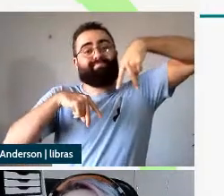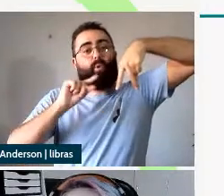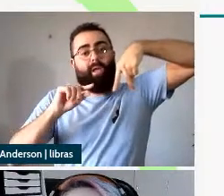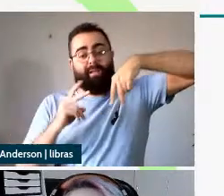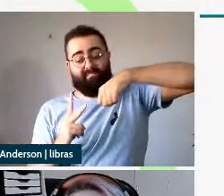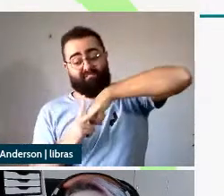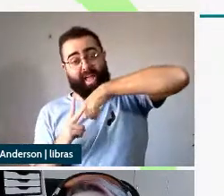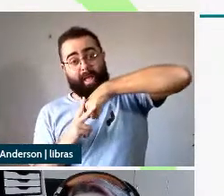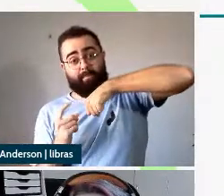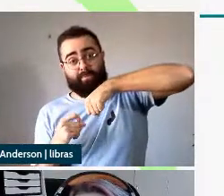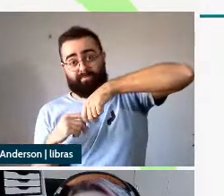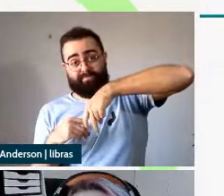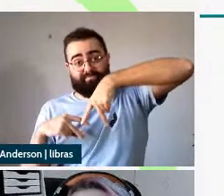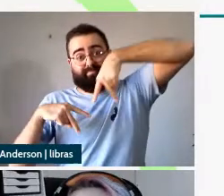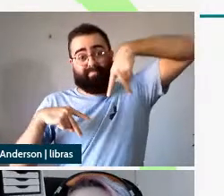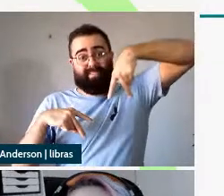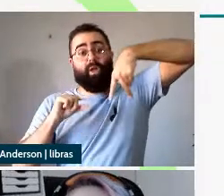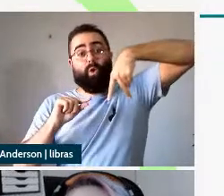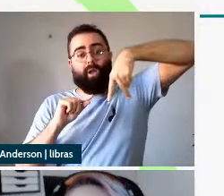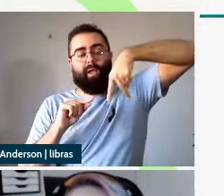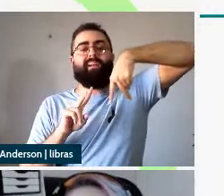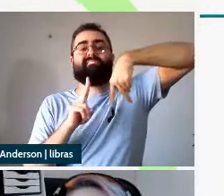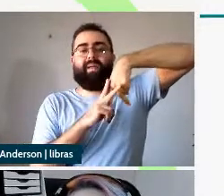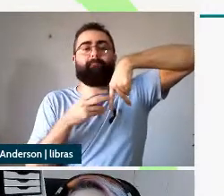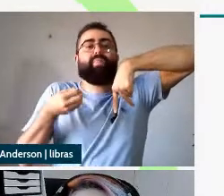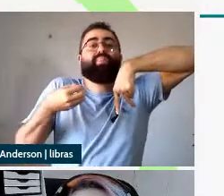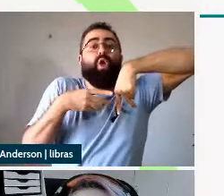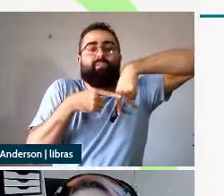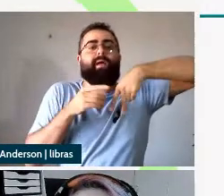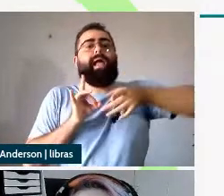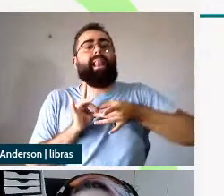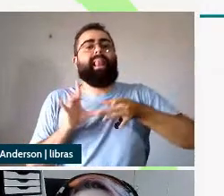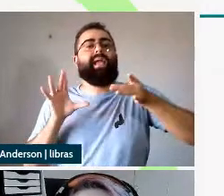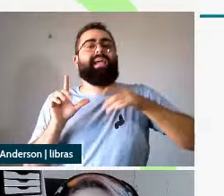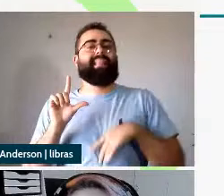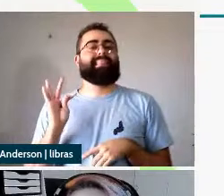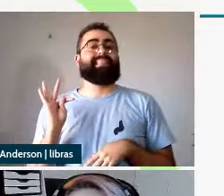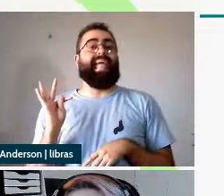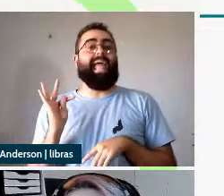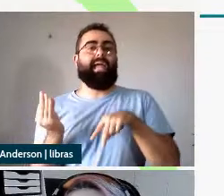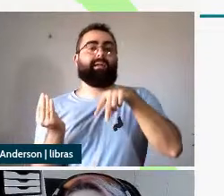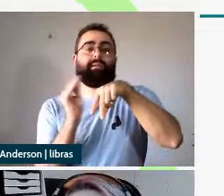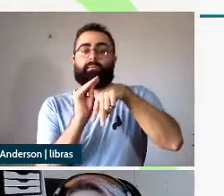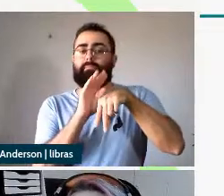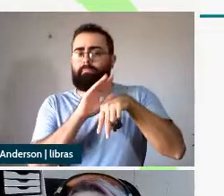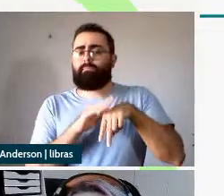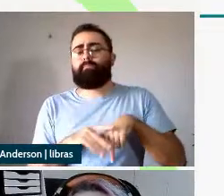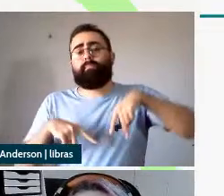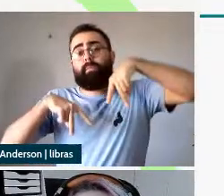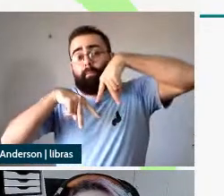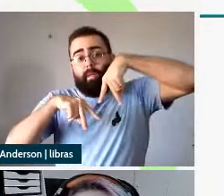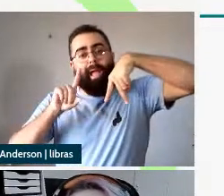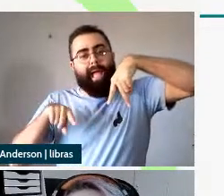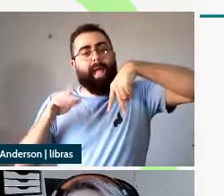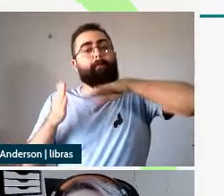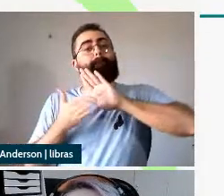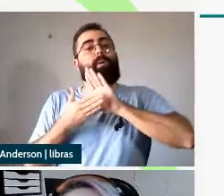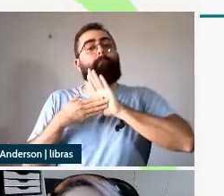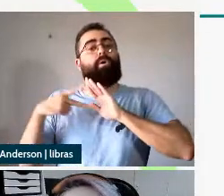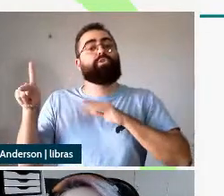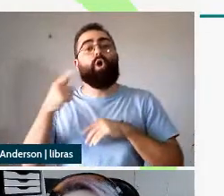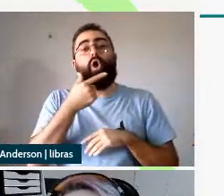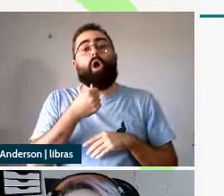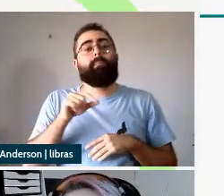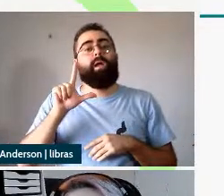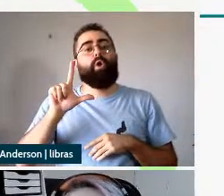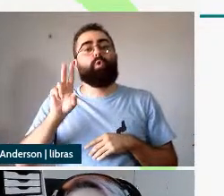entrar para licenciar a camada T essa forma é verbal a gente adota a proposta de Lunguinho 2011 que vai